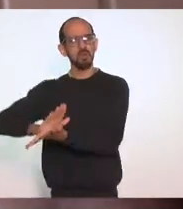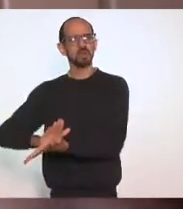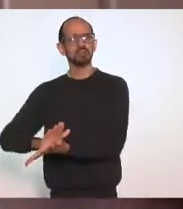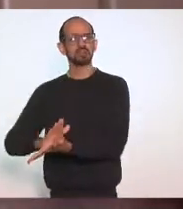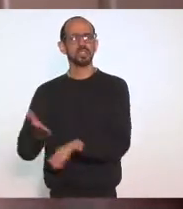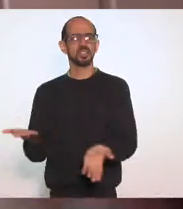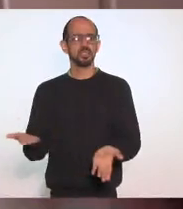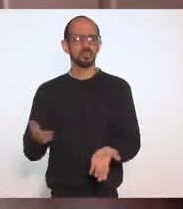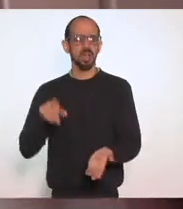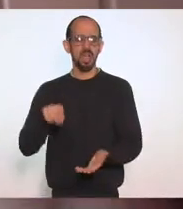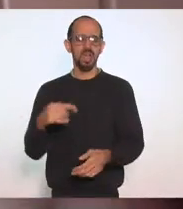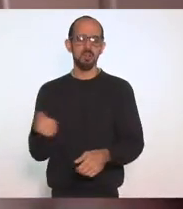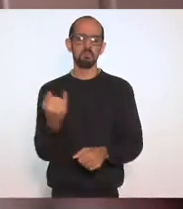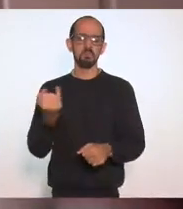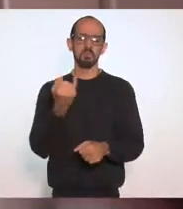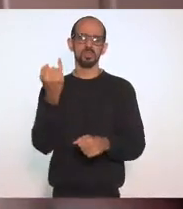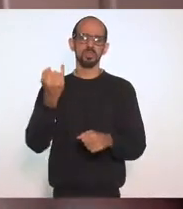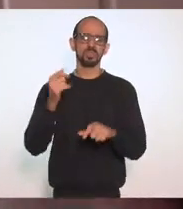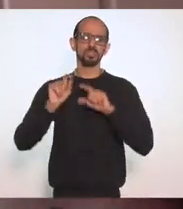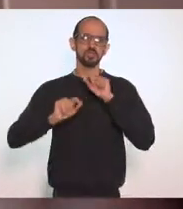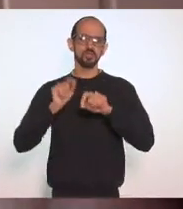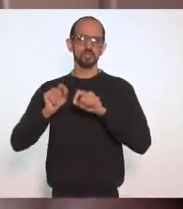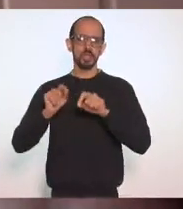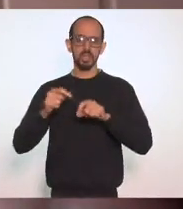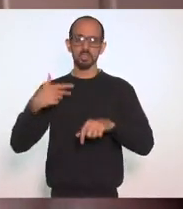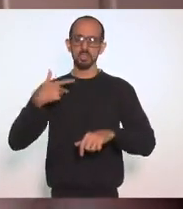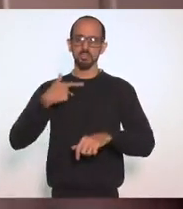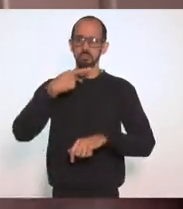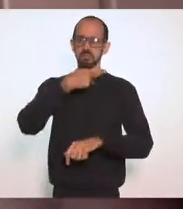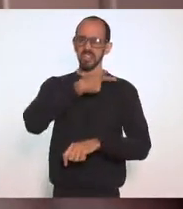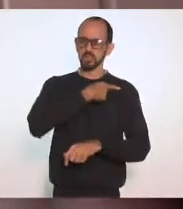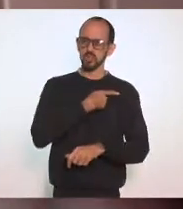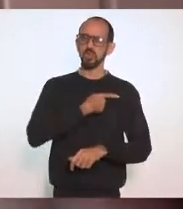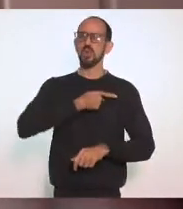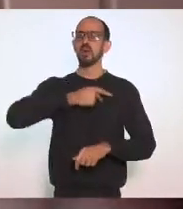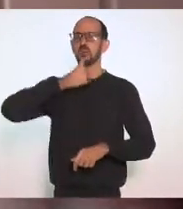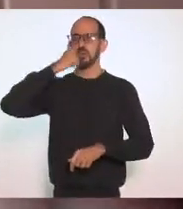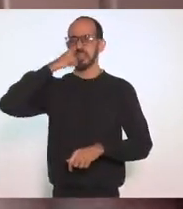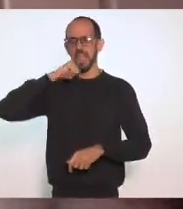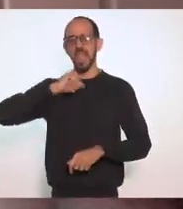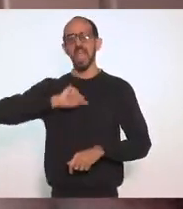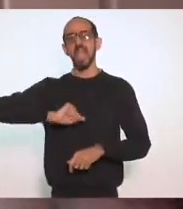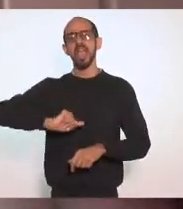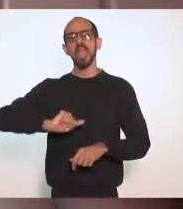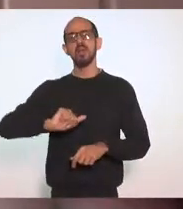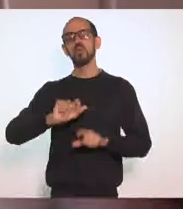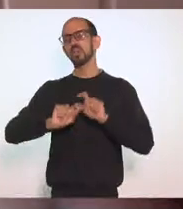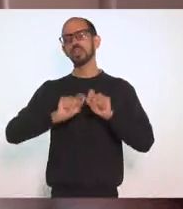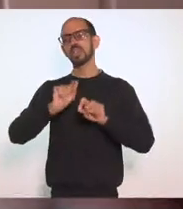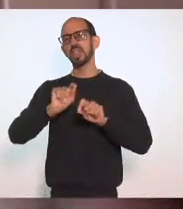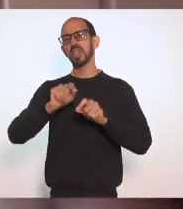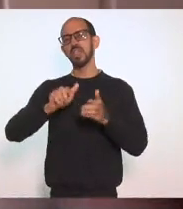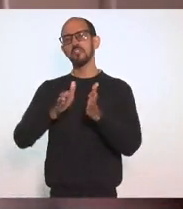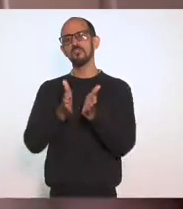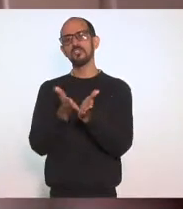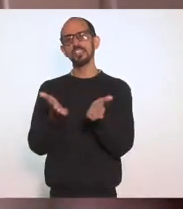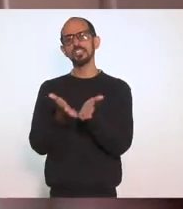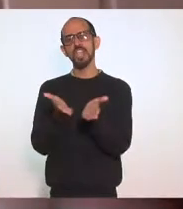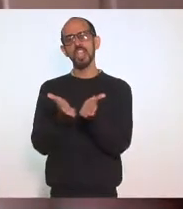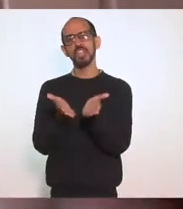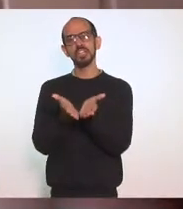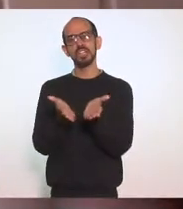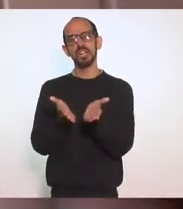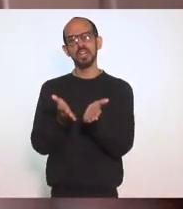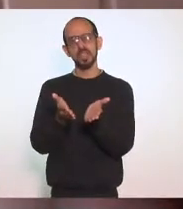E é importante Que seja Uma pastora Uma mulher Evangélica A dar Voz A